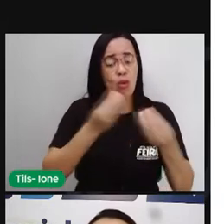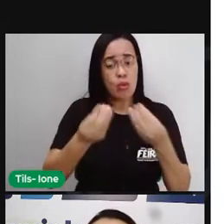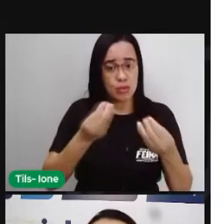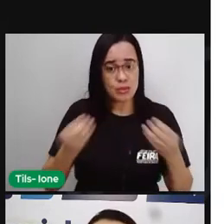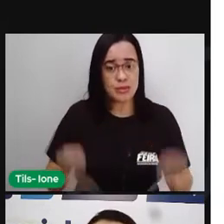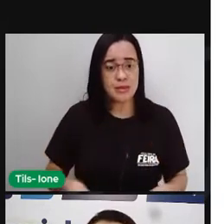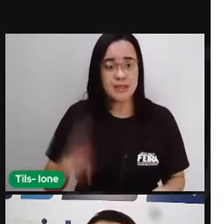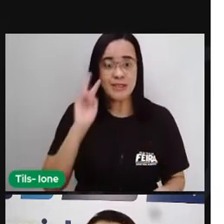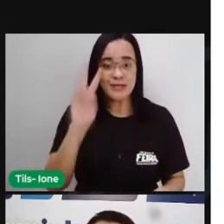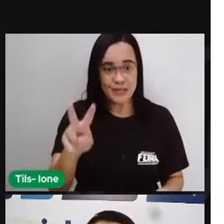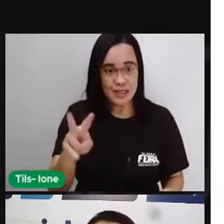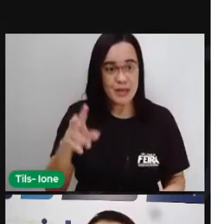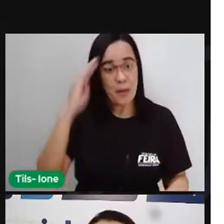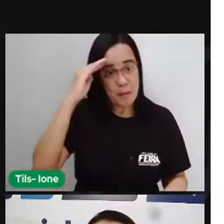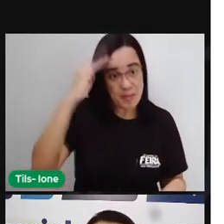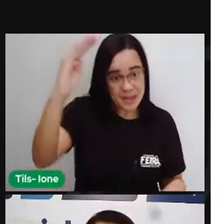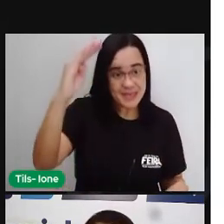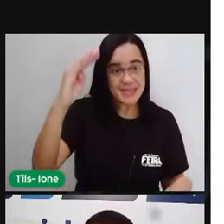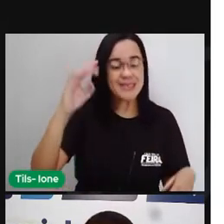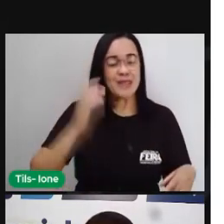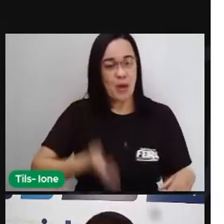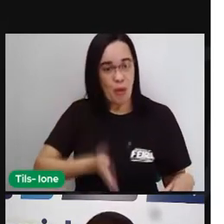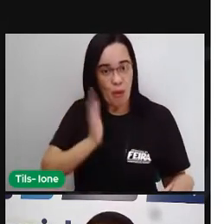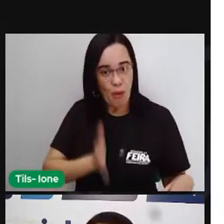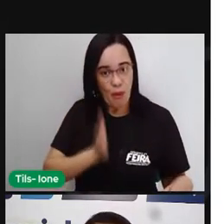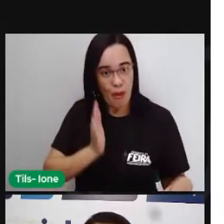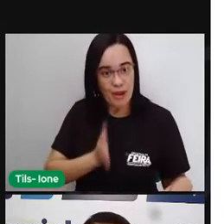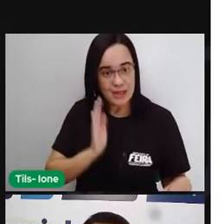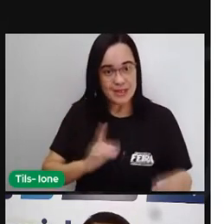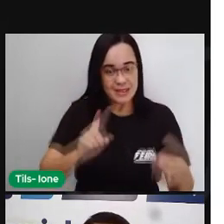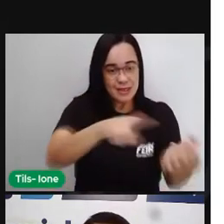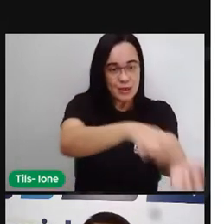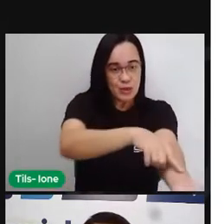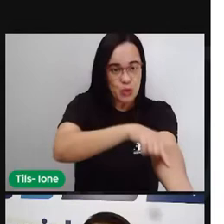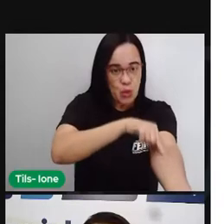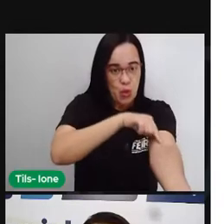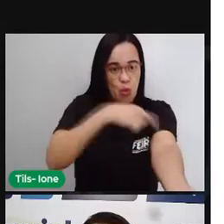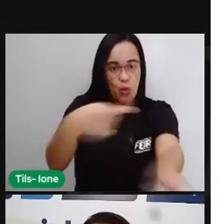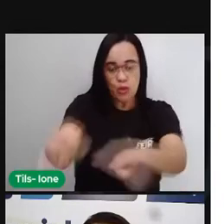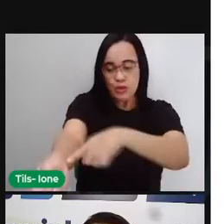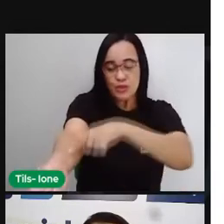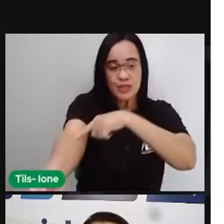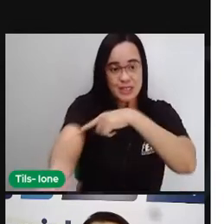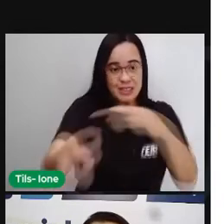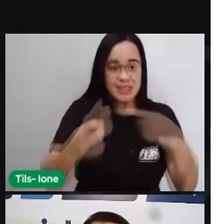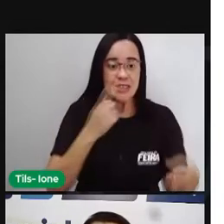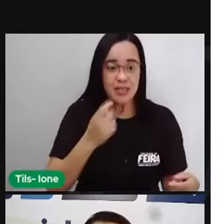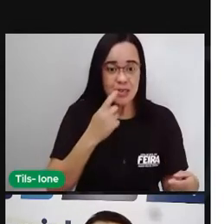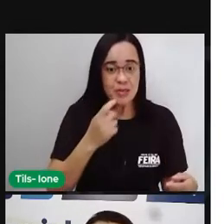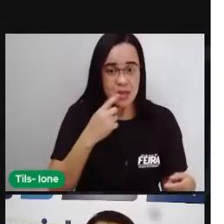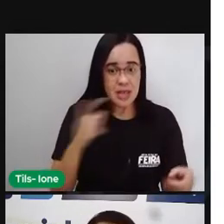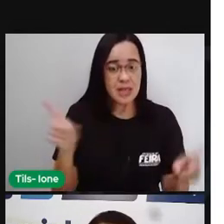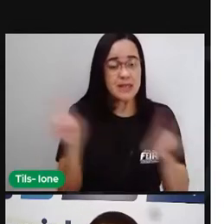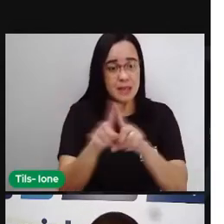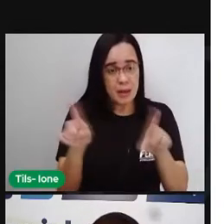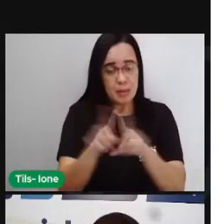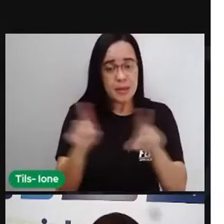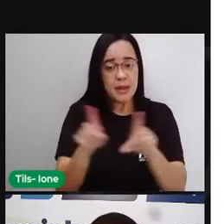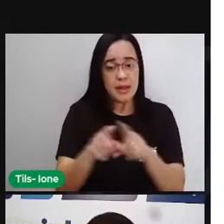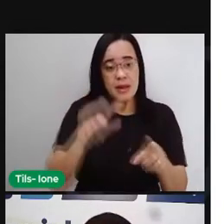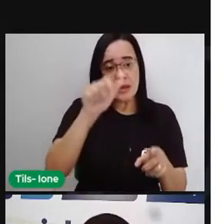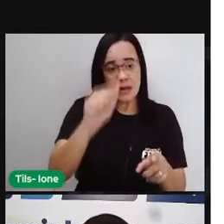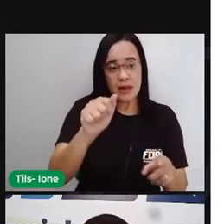vimos o coração, as veias e também, ó, as artérias.